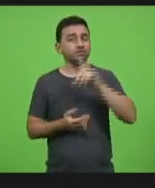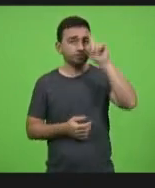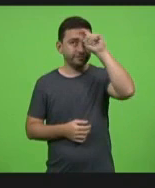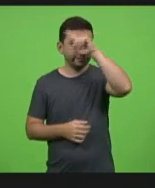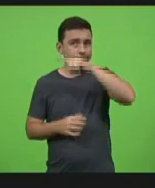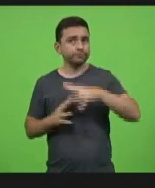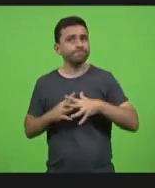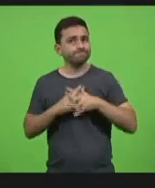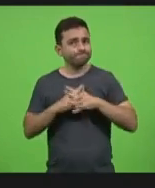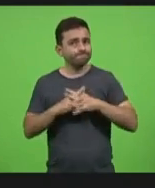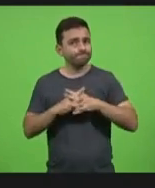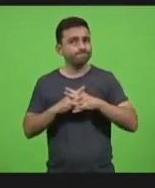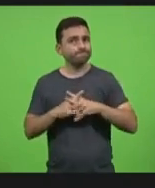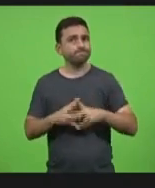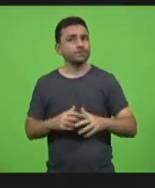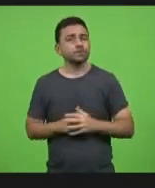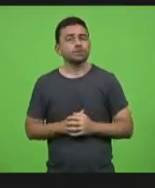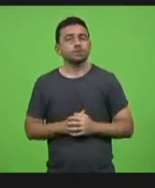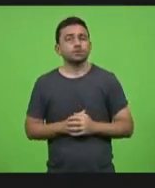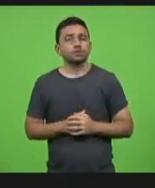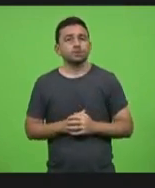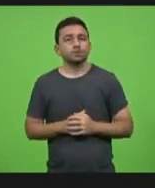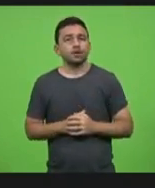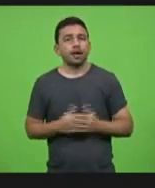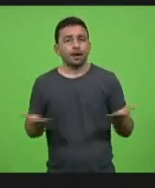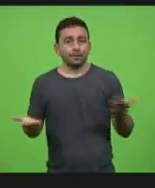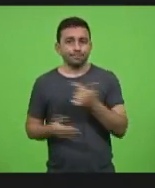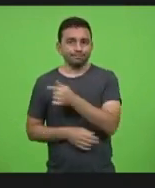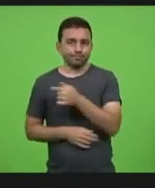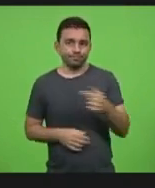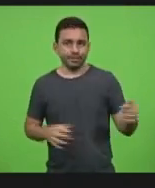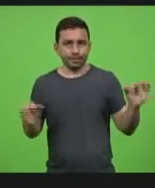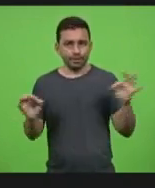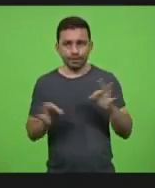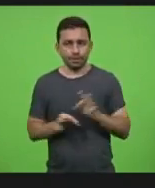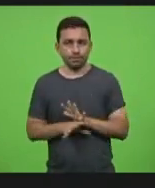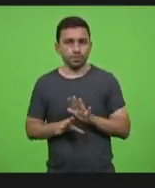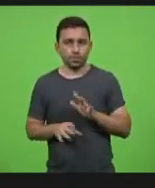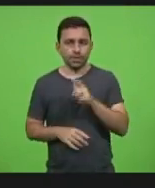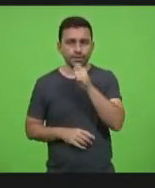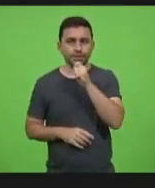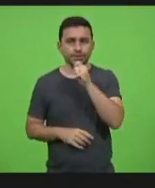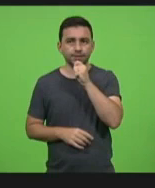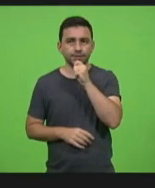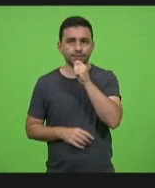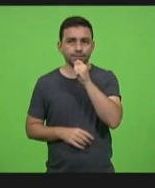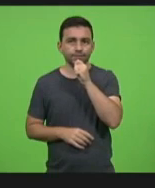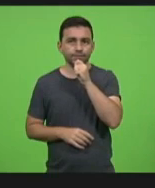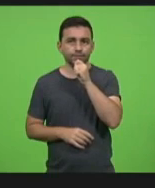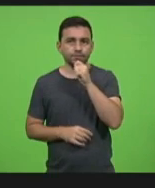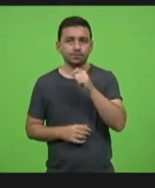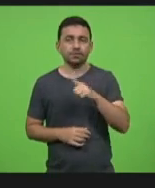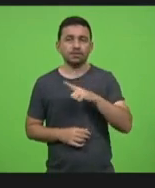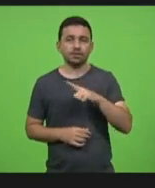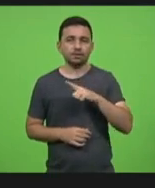essa semana que ainda não terminou ela tem alguns